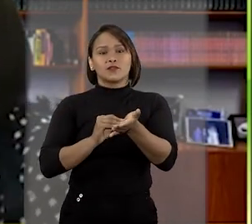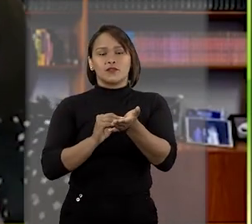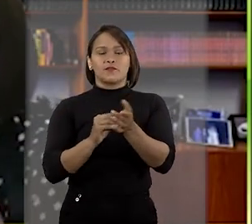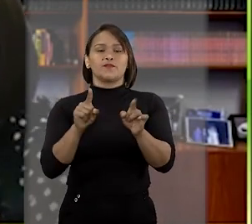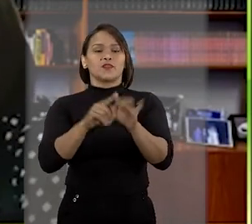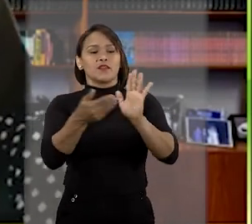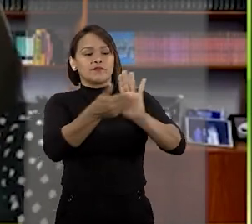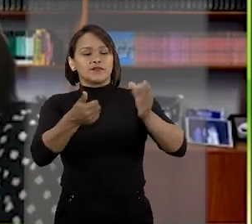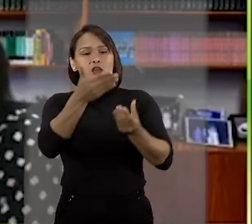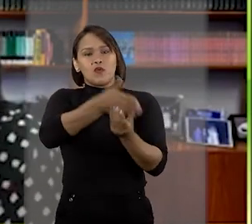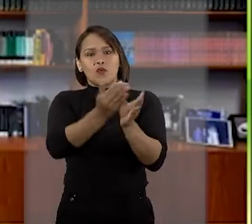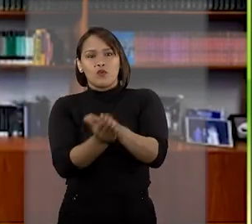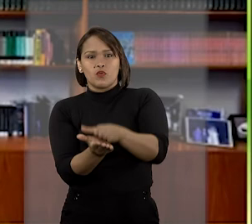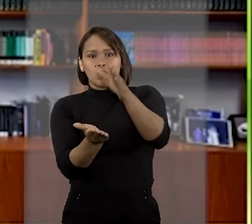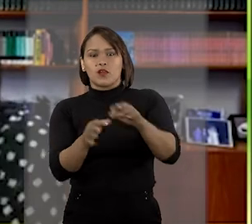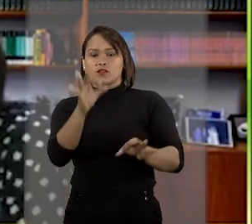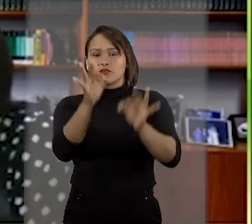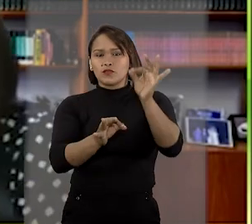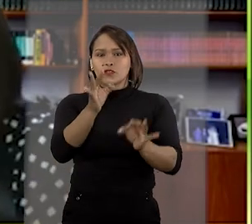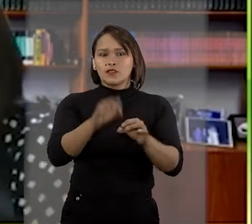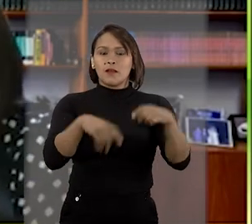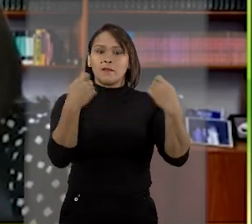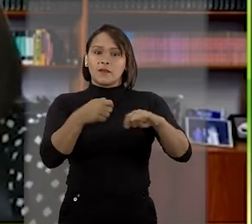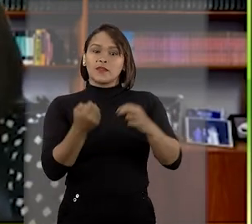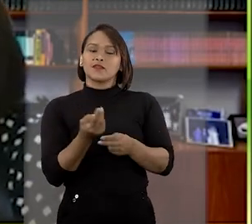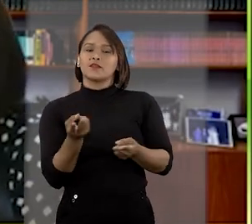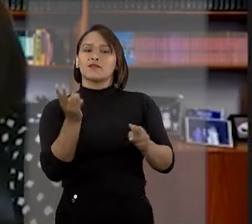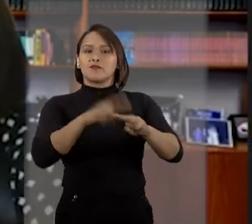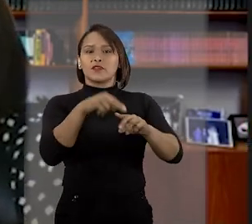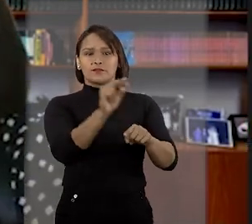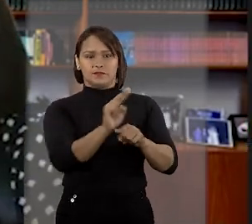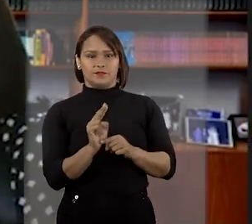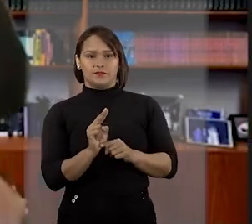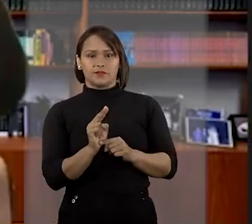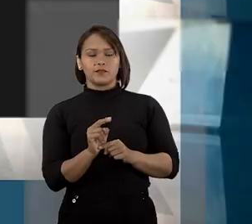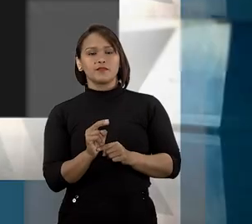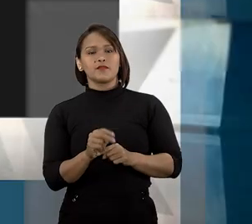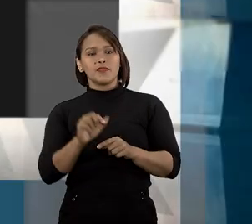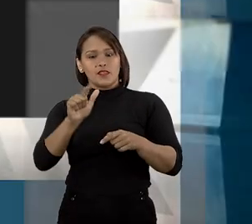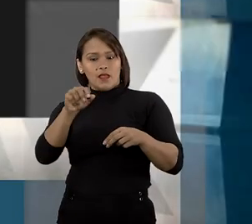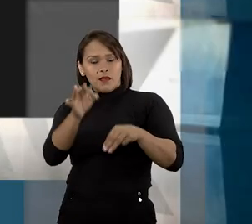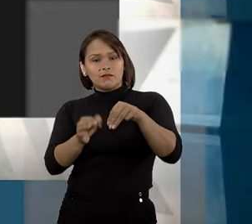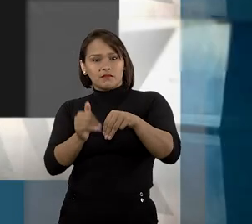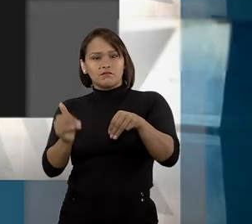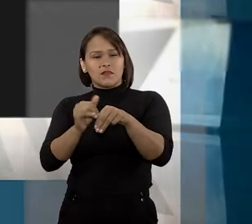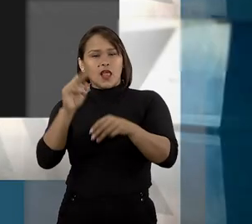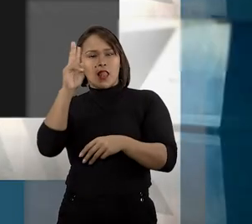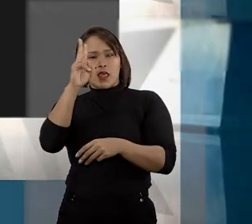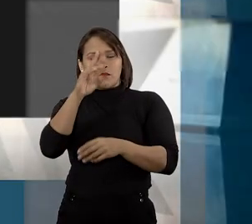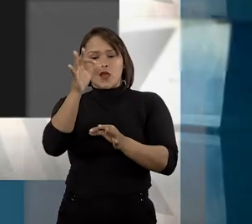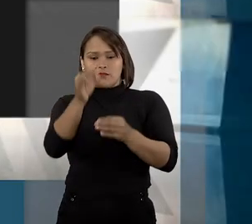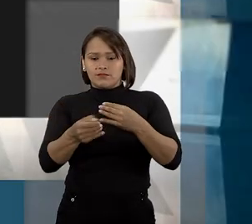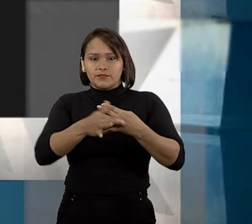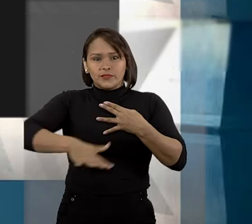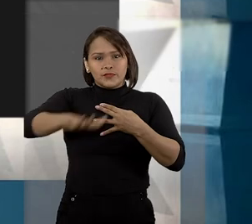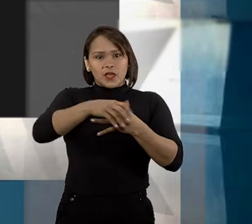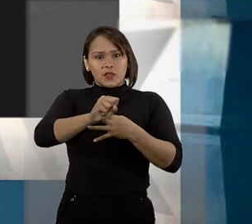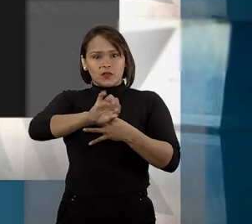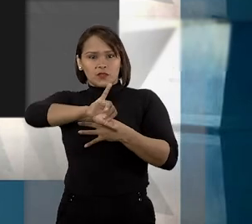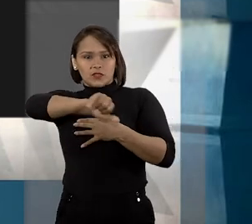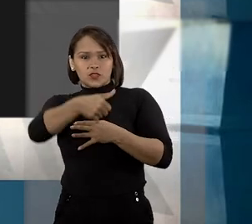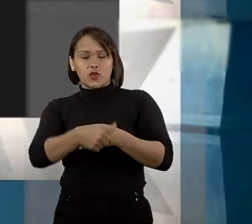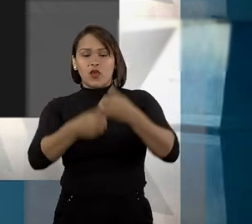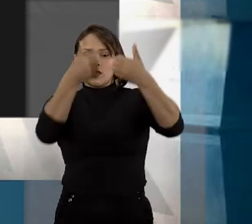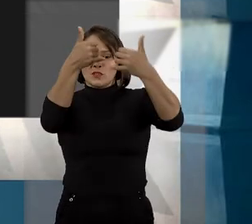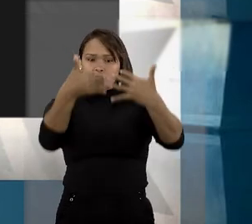concretos, extraídos dos autos, que justificassem a necessidade da custódia. Laurita Vaz lembrou que, para a jurisprudência do